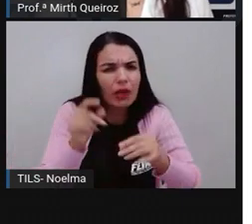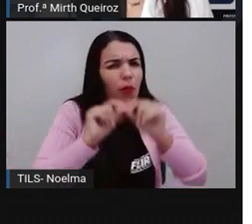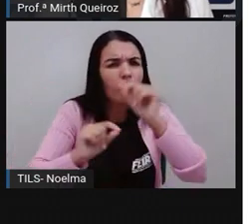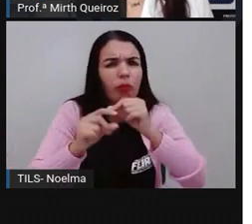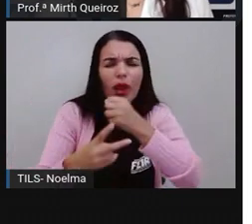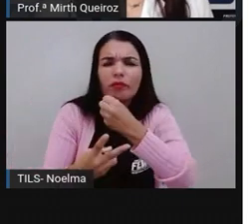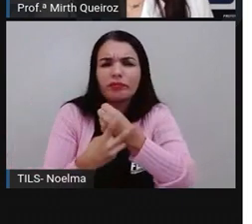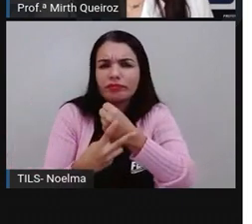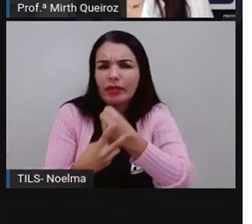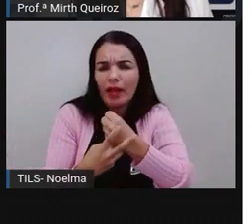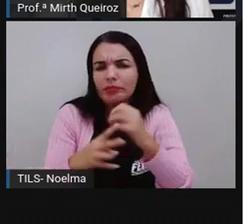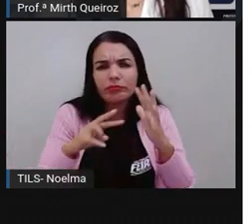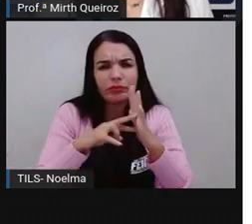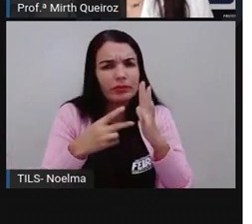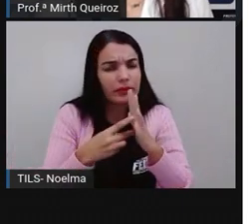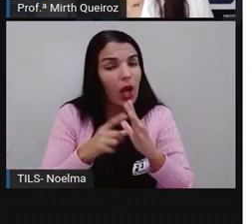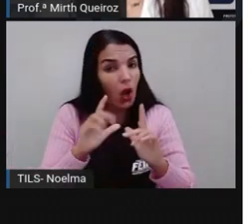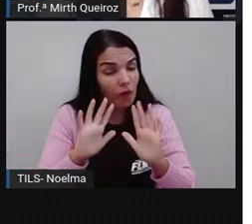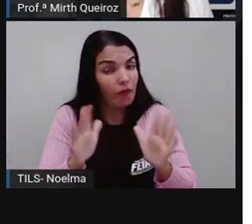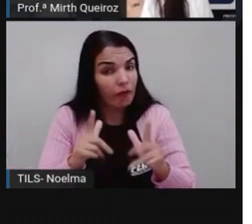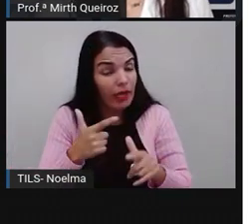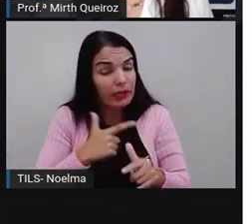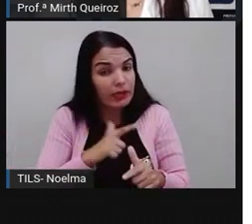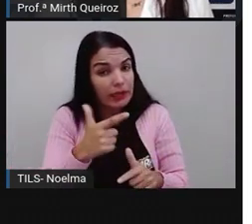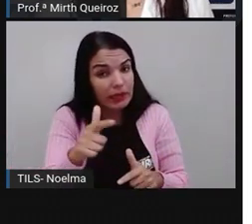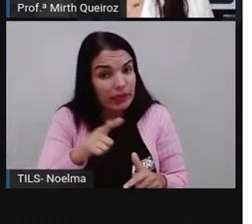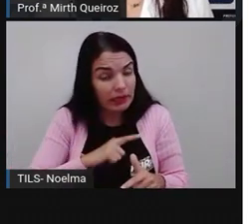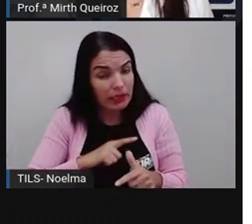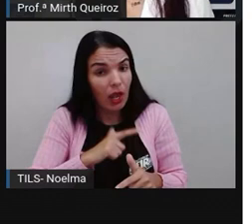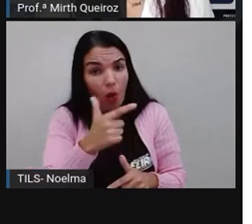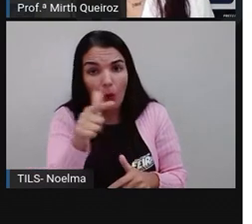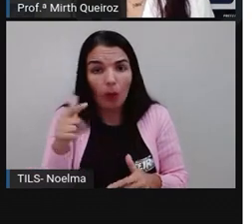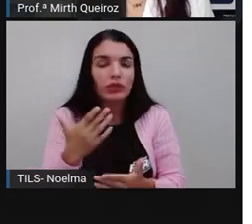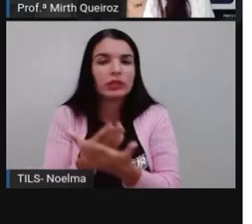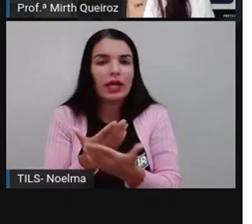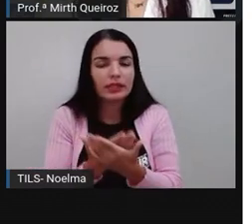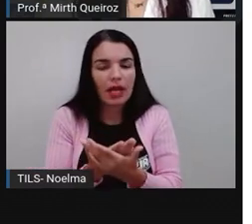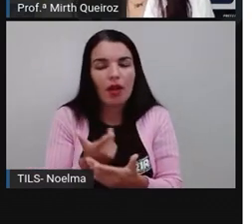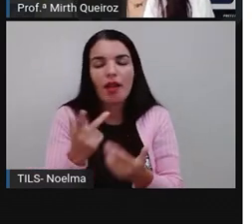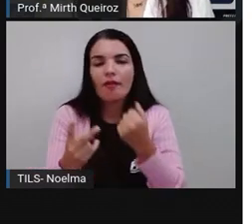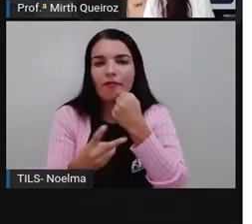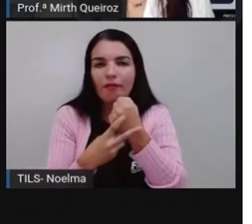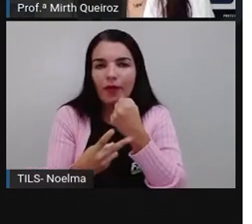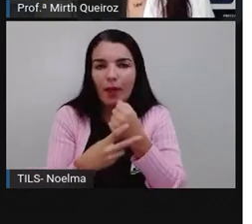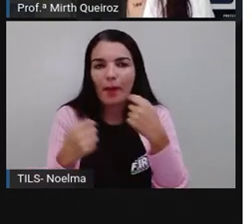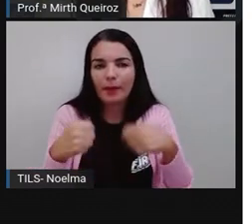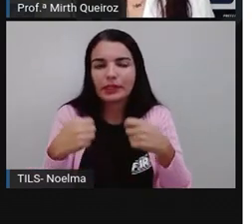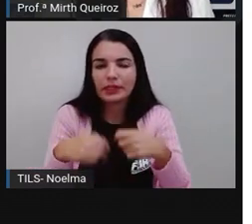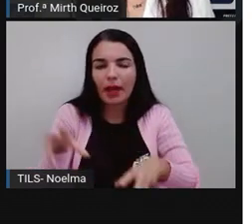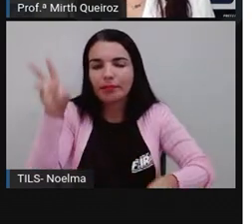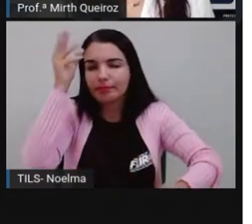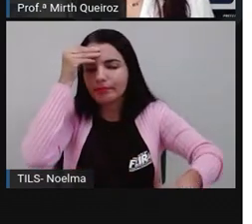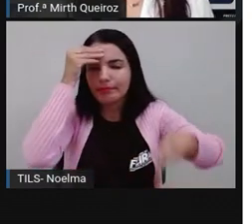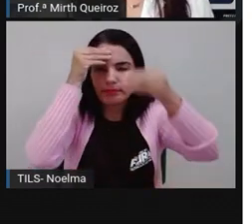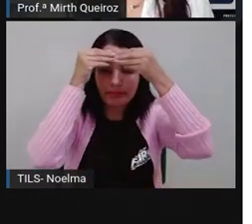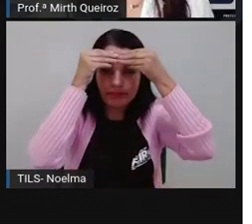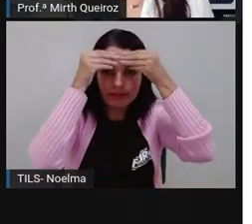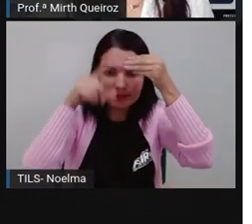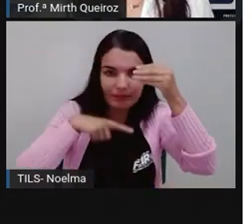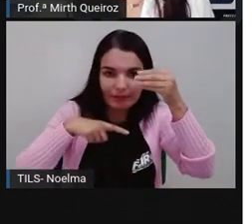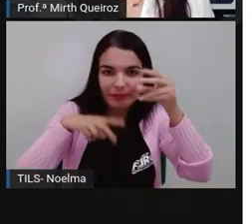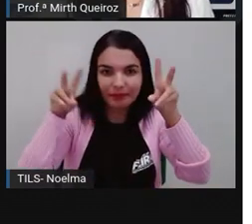ainda ter outras aulas sobre verbos, né? Para que a gente possa fixar bem direitinho aí este conteúdo.